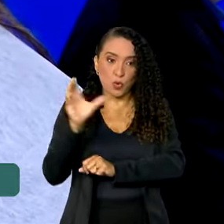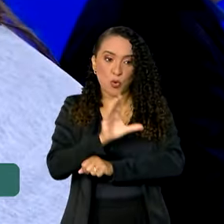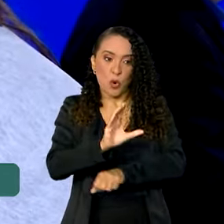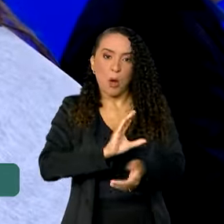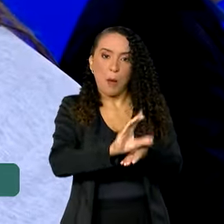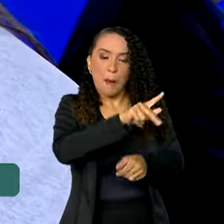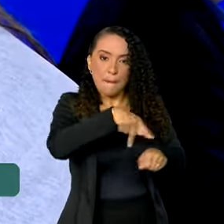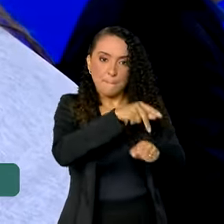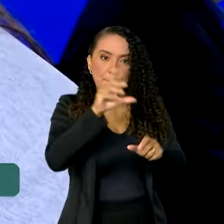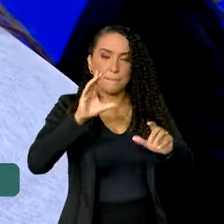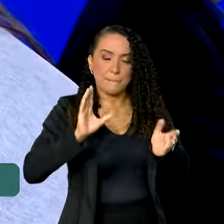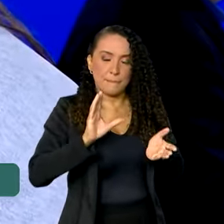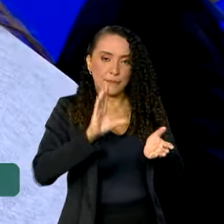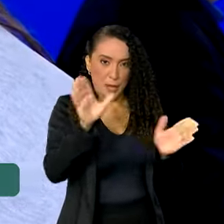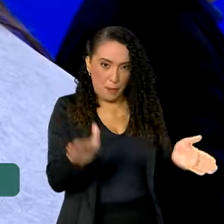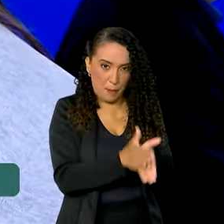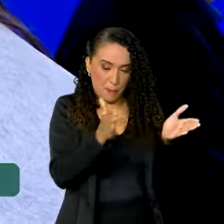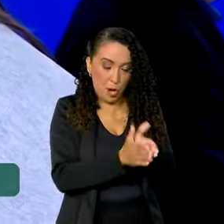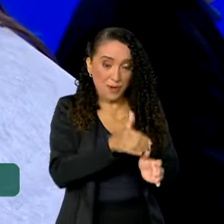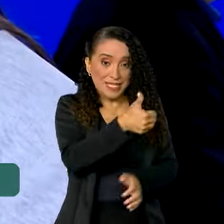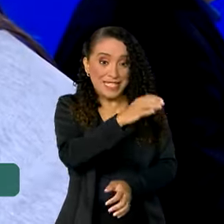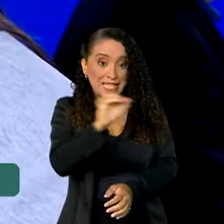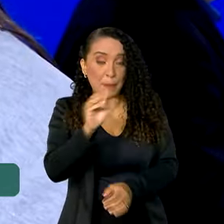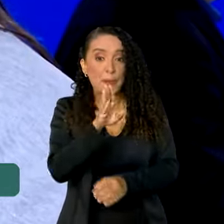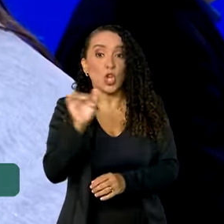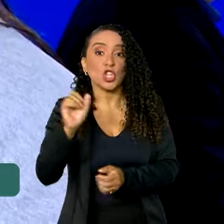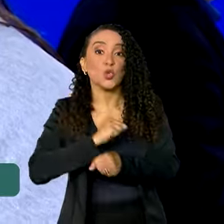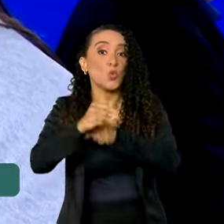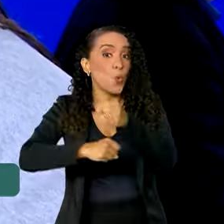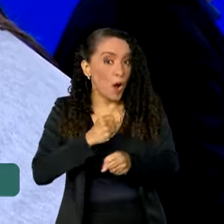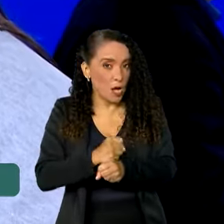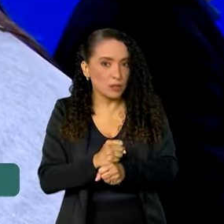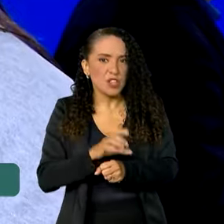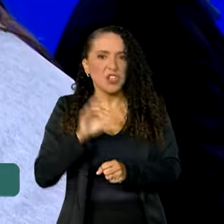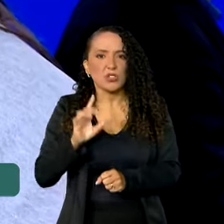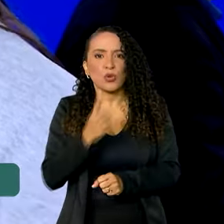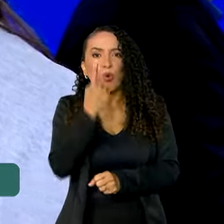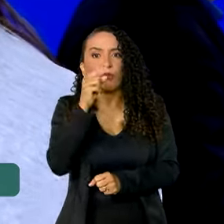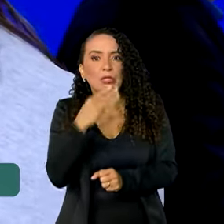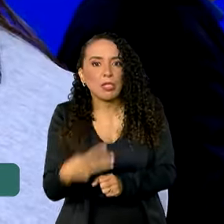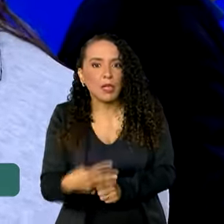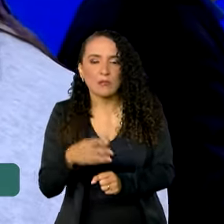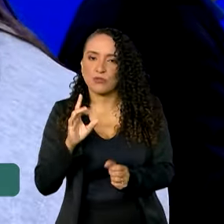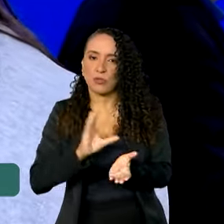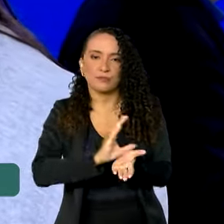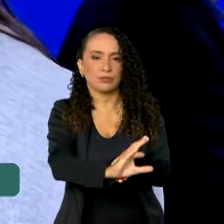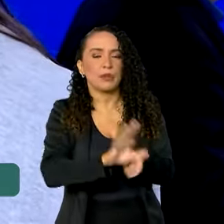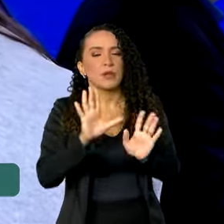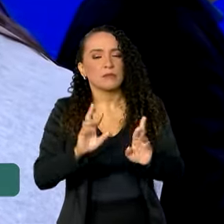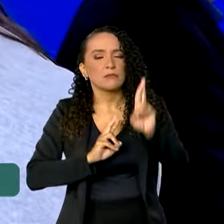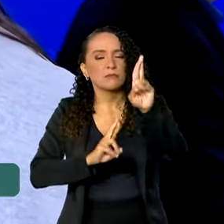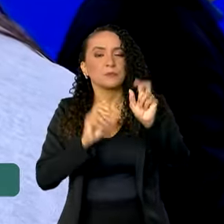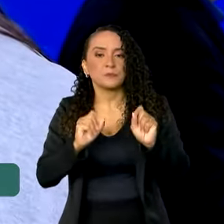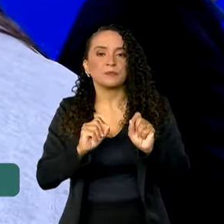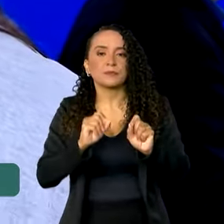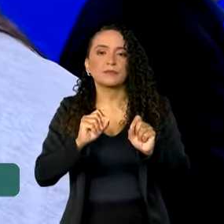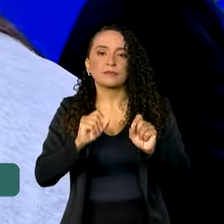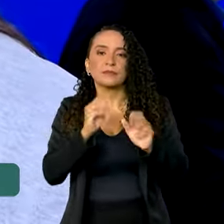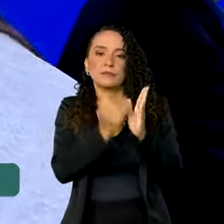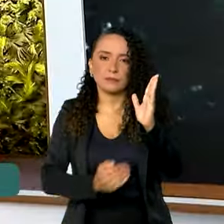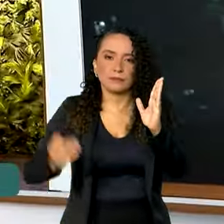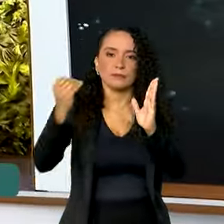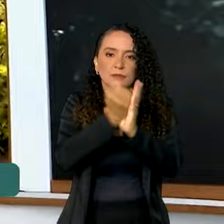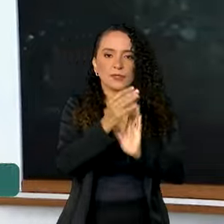100 bilhões de dólares por ano. Eles só estão destinando algo como um terço. Mas a expectativa aqui é que isso subra para